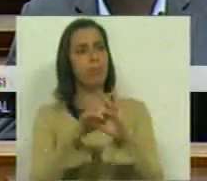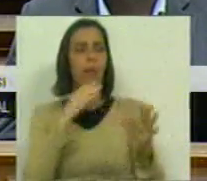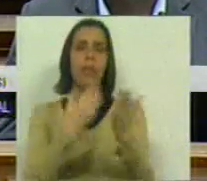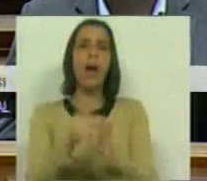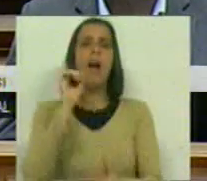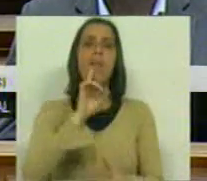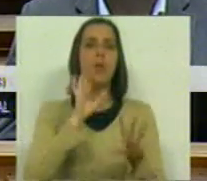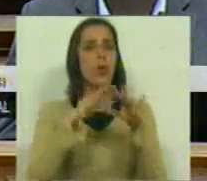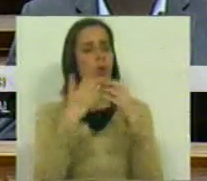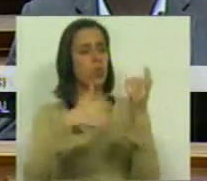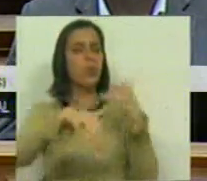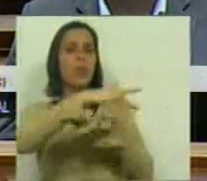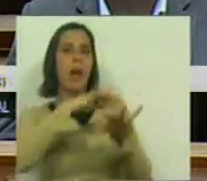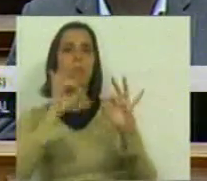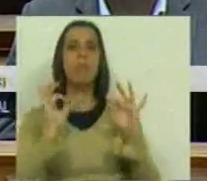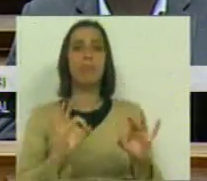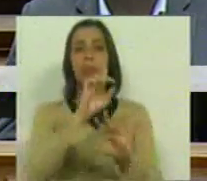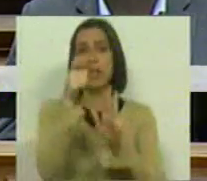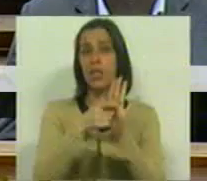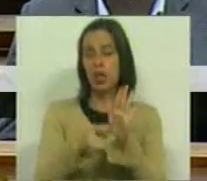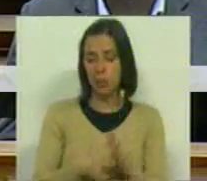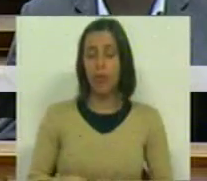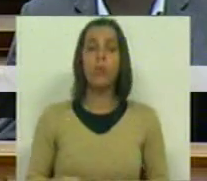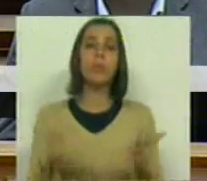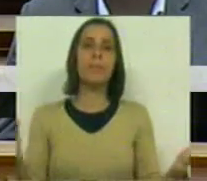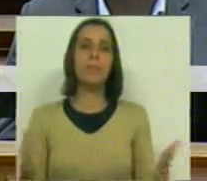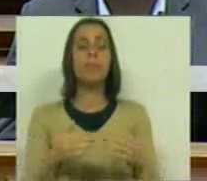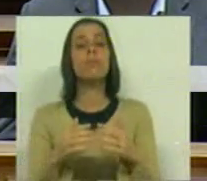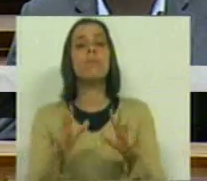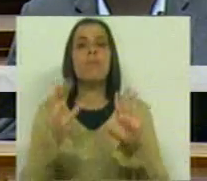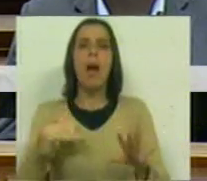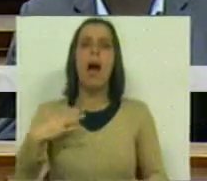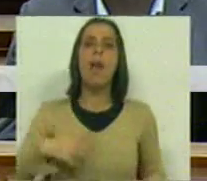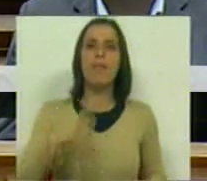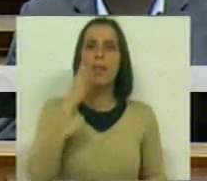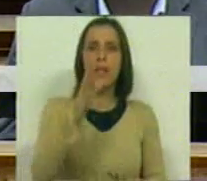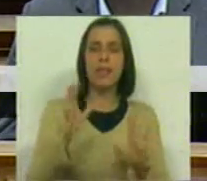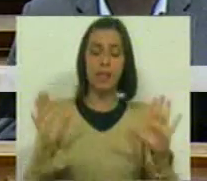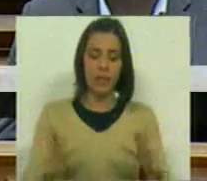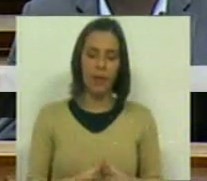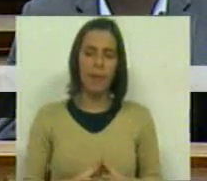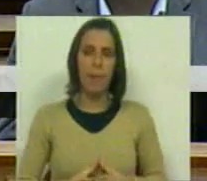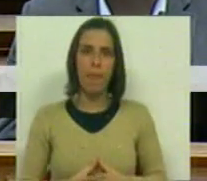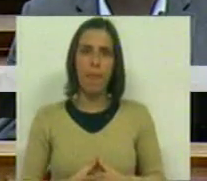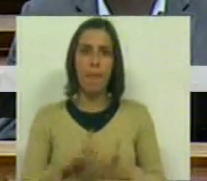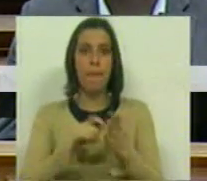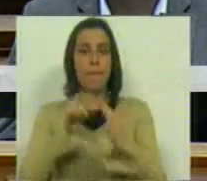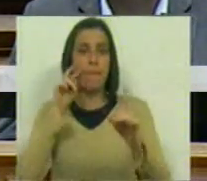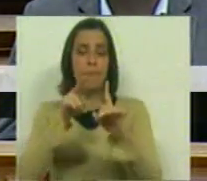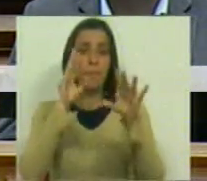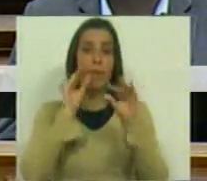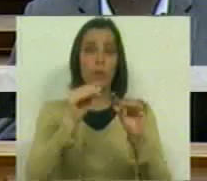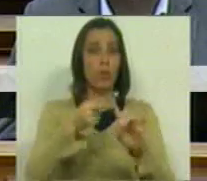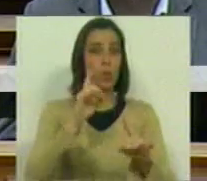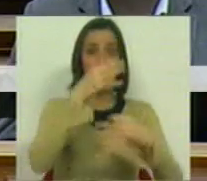valorizar socialmente esses aspectos. Em todo o caso, eu gostaria de dizer que, do ponto de vista da